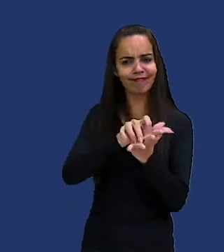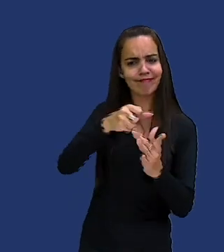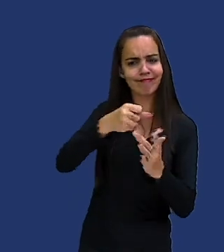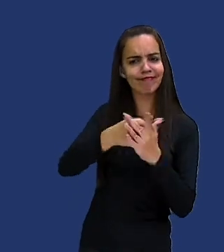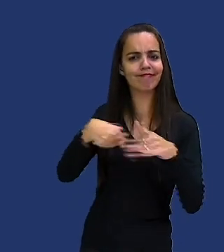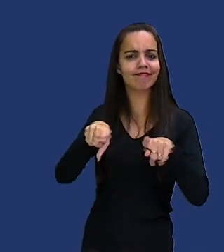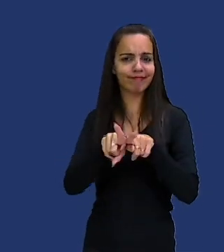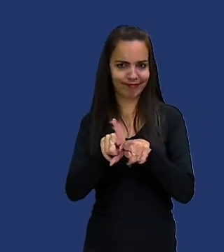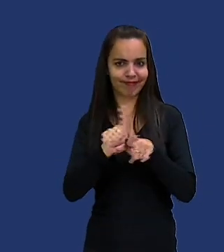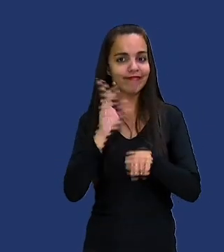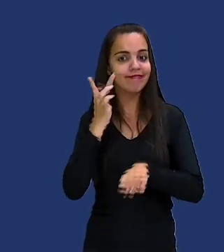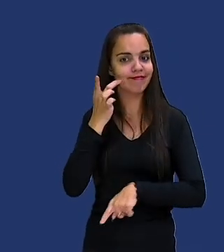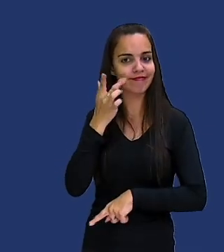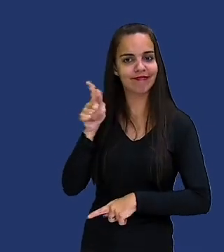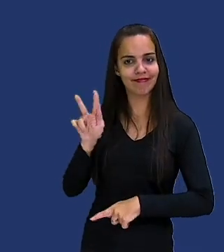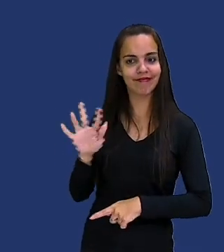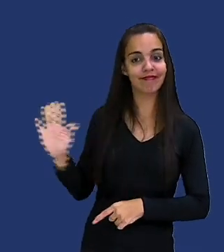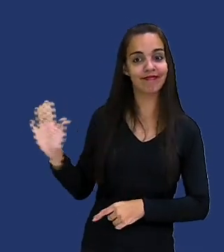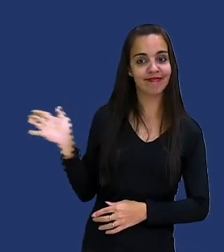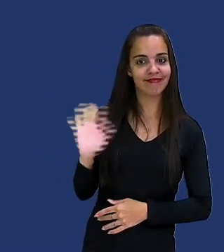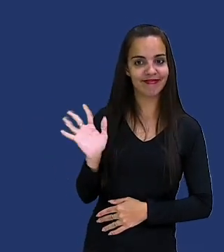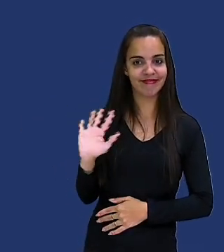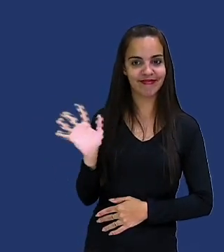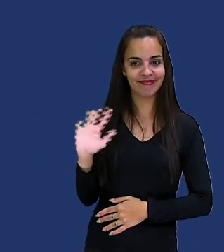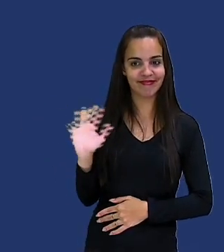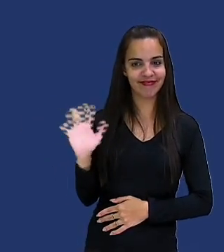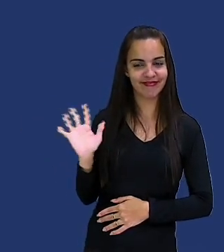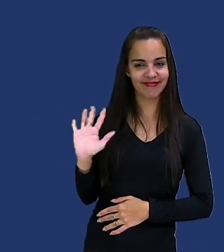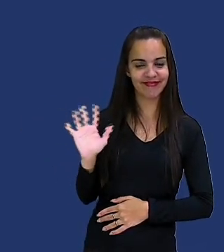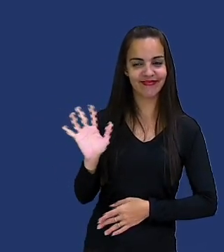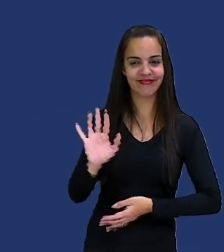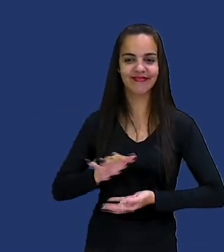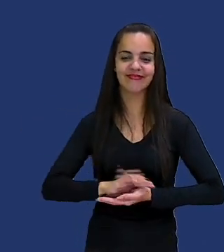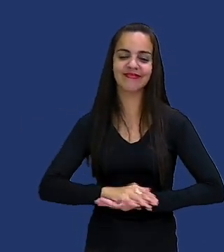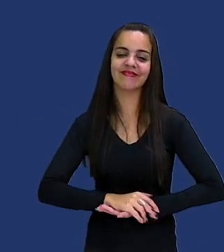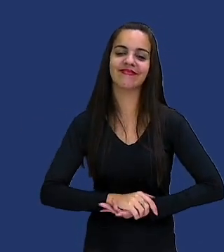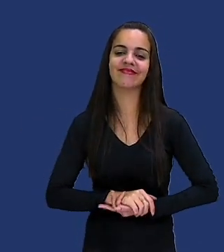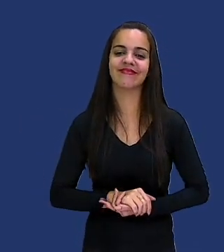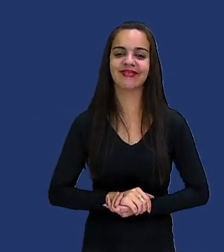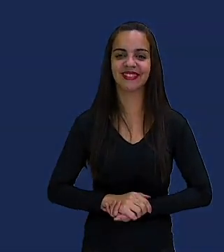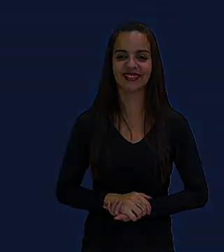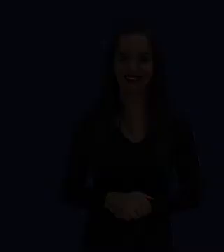sociais SmetGV. I'll see you at the next lessons. Bye!